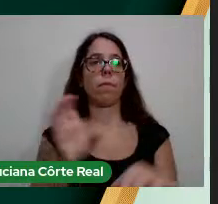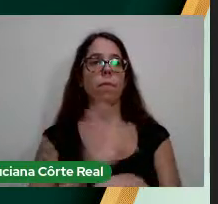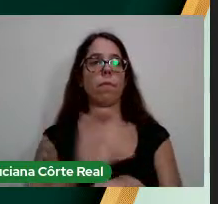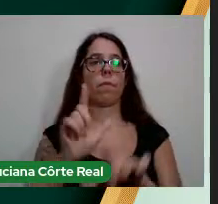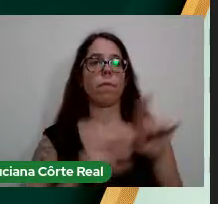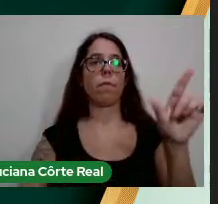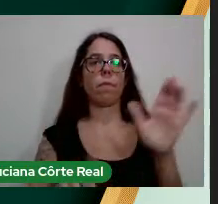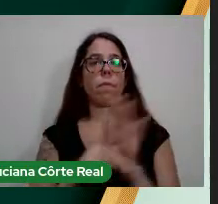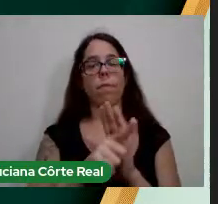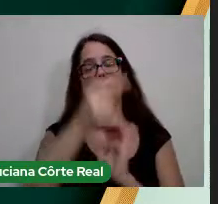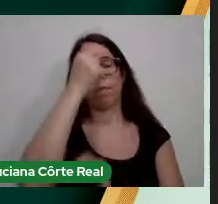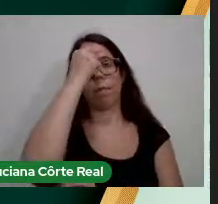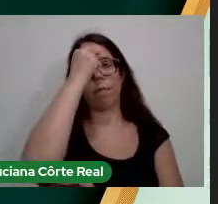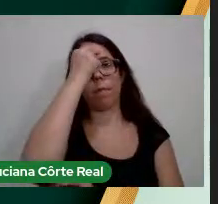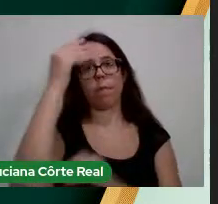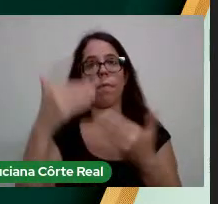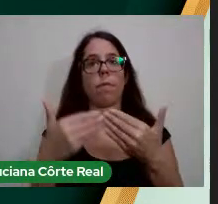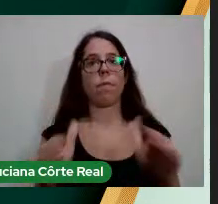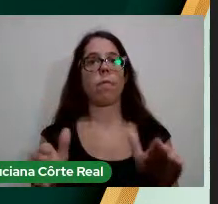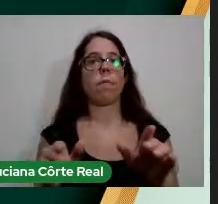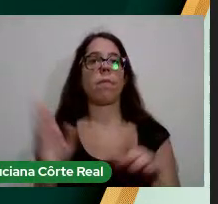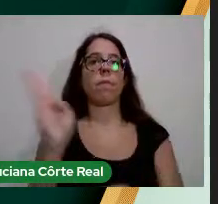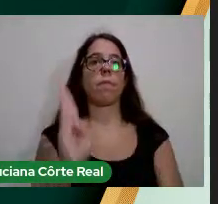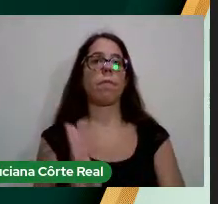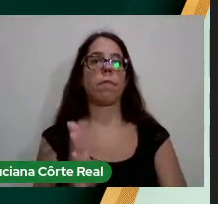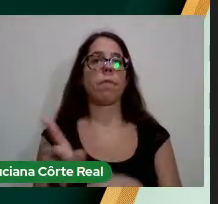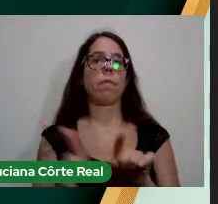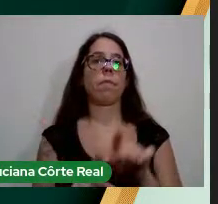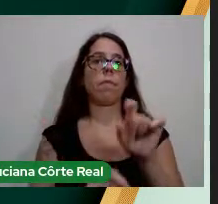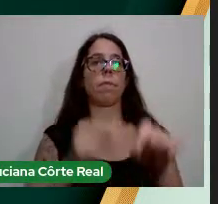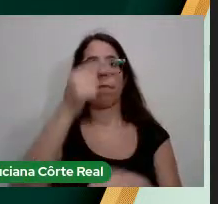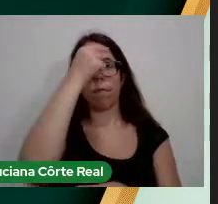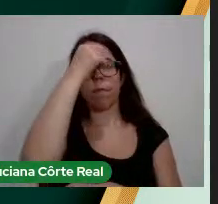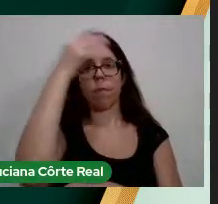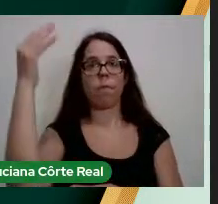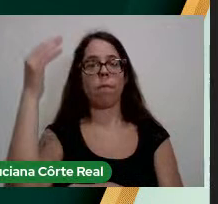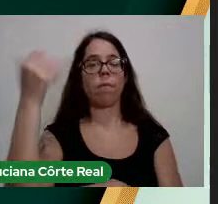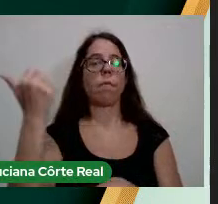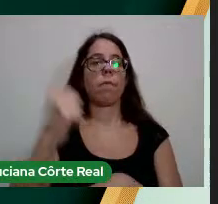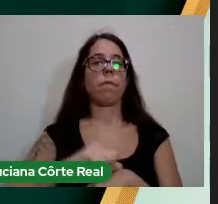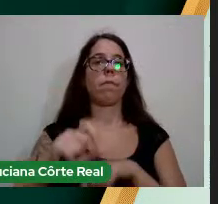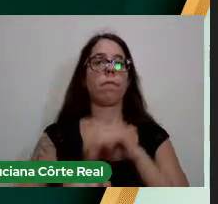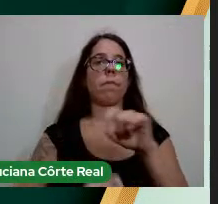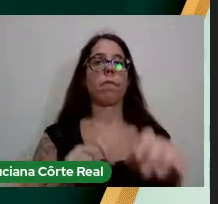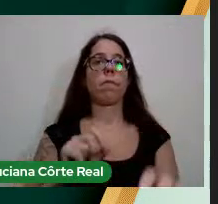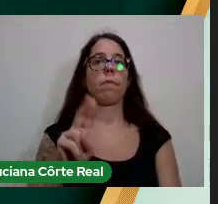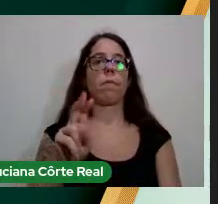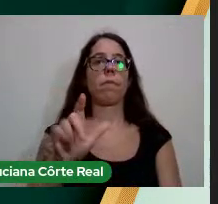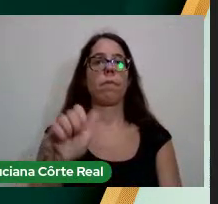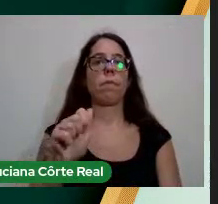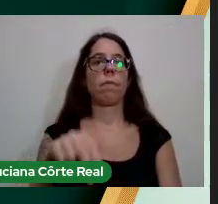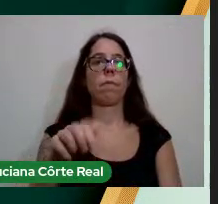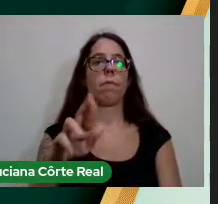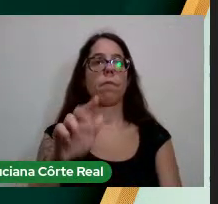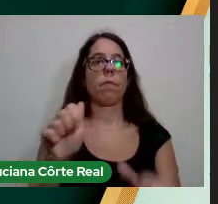letras da Universidade Aberta do Brasil e Unipampa, polos, hulha negra e itaque.